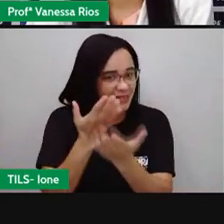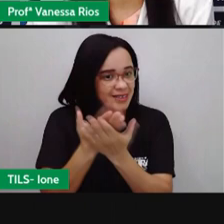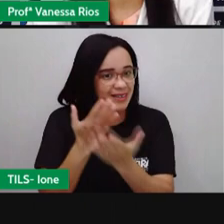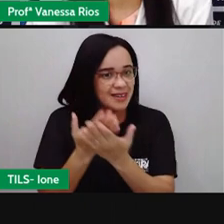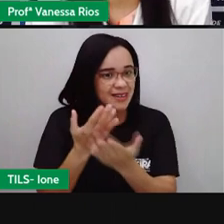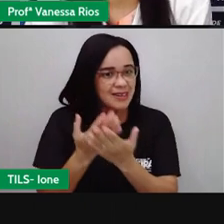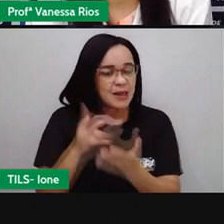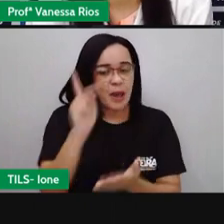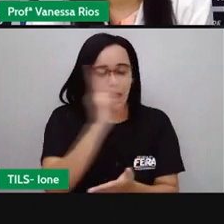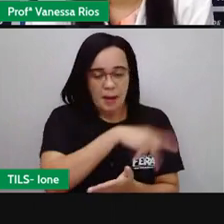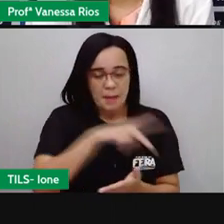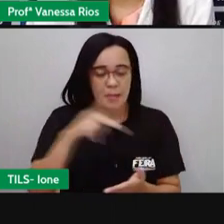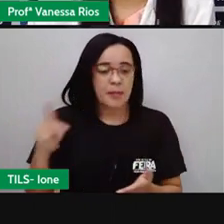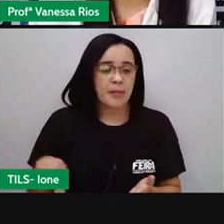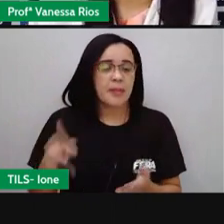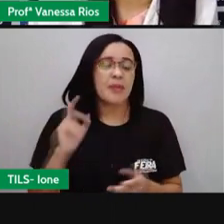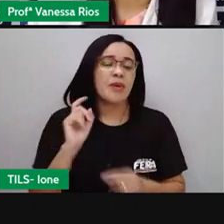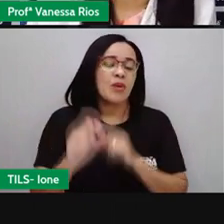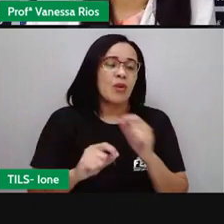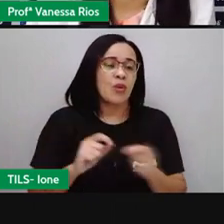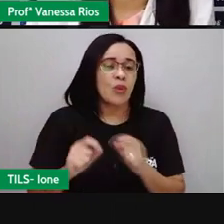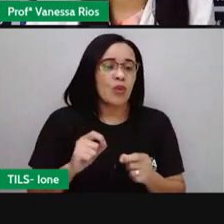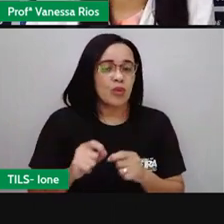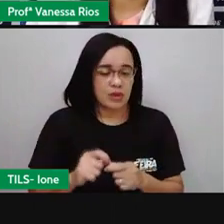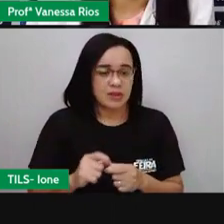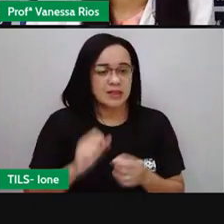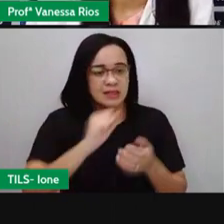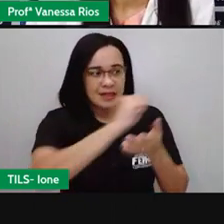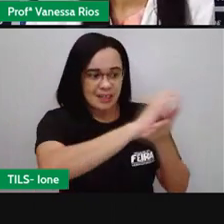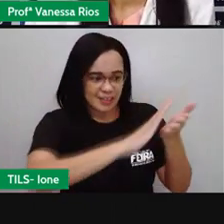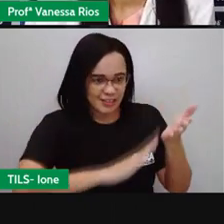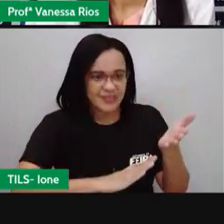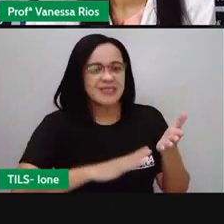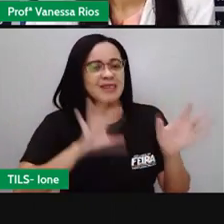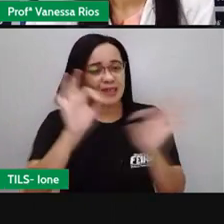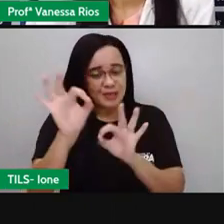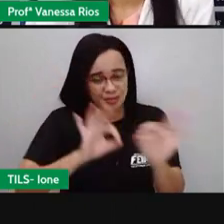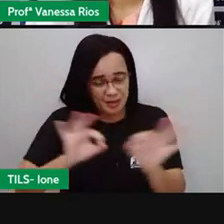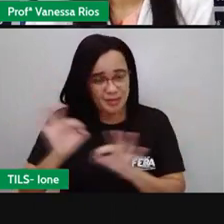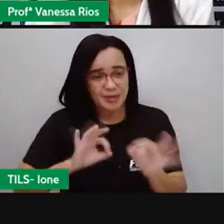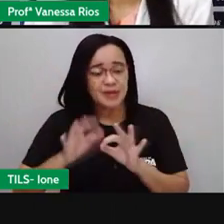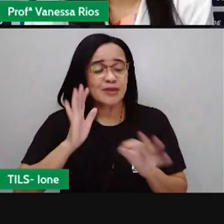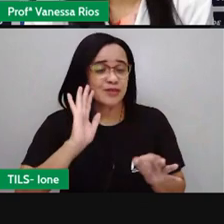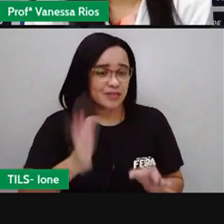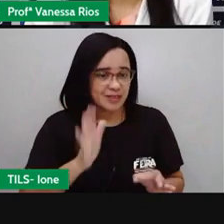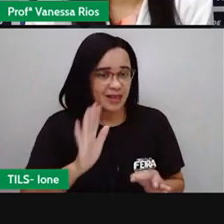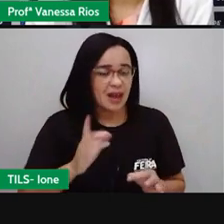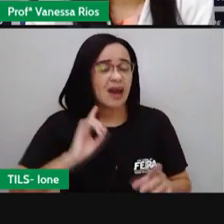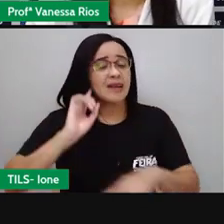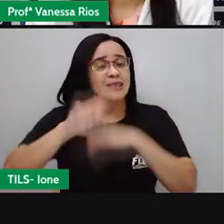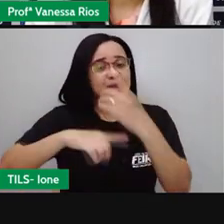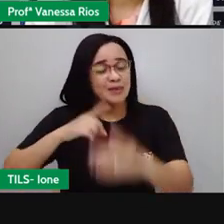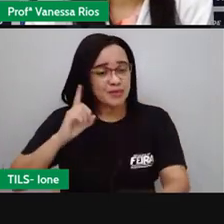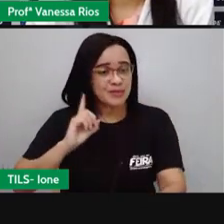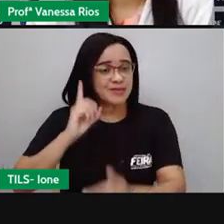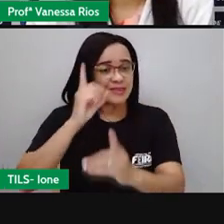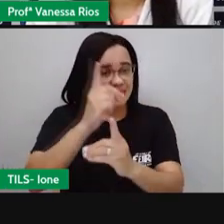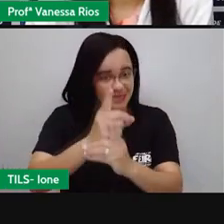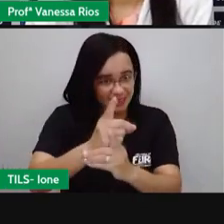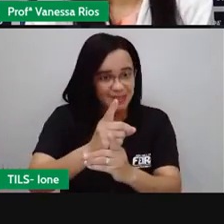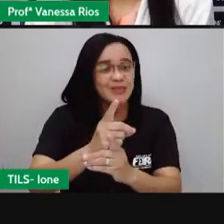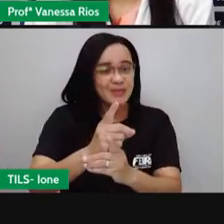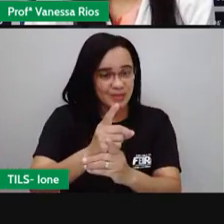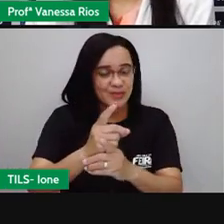atividade que a sua pró ou seu professor preparou e aí a gente se encontra num próximo momento tá certo